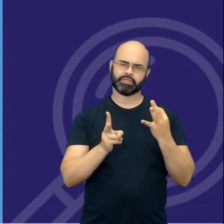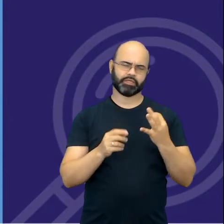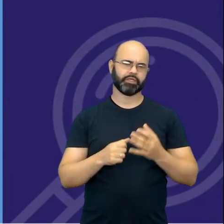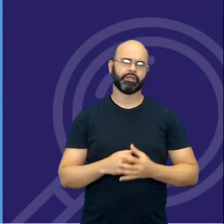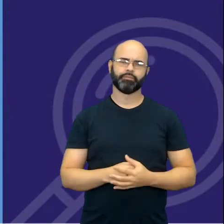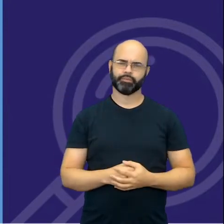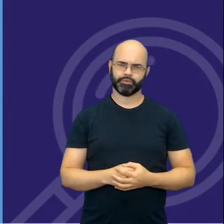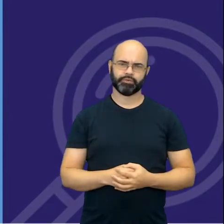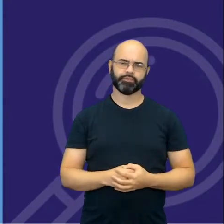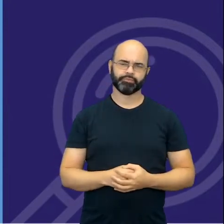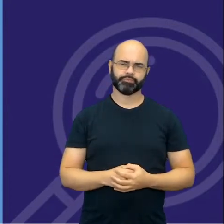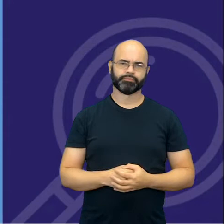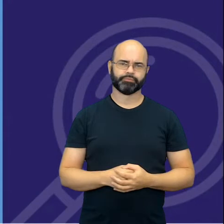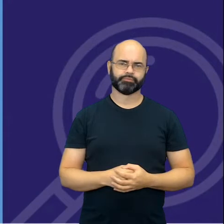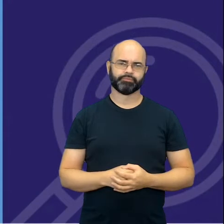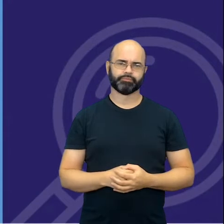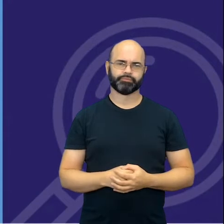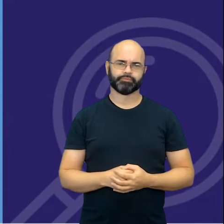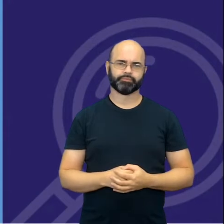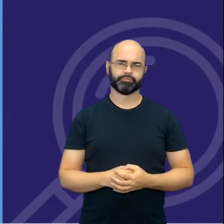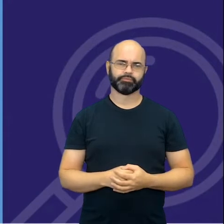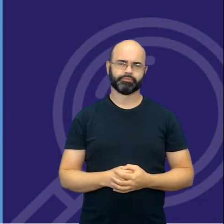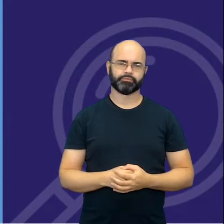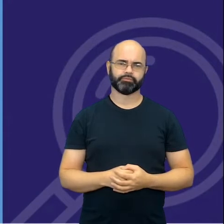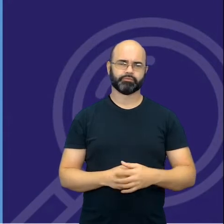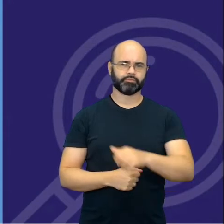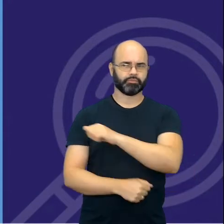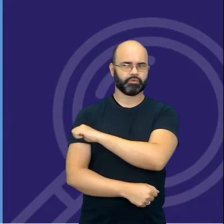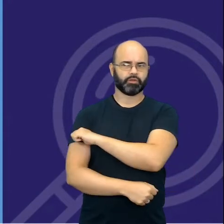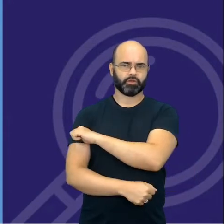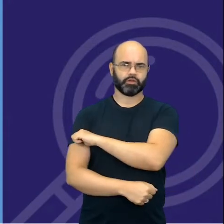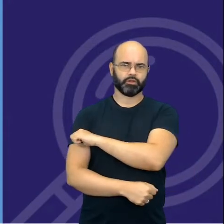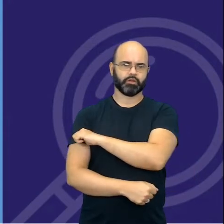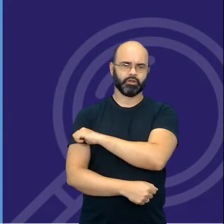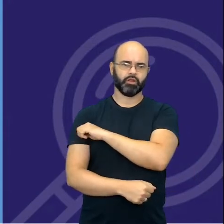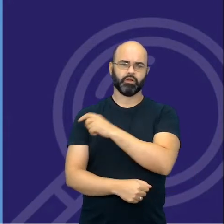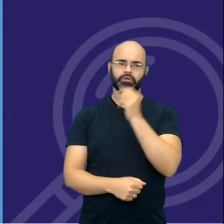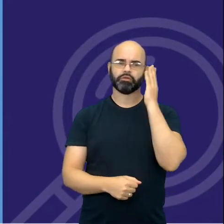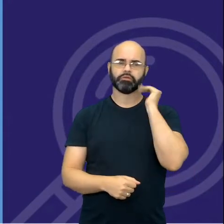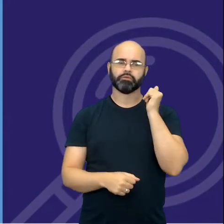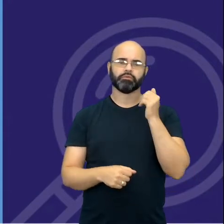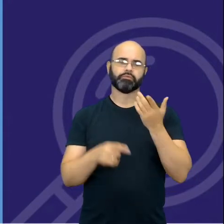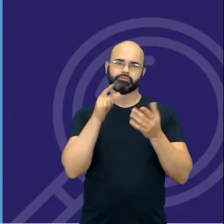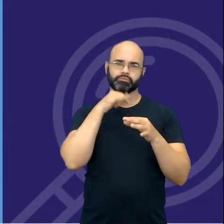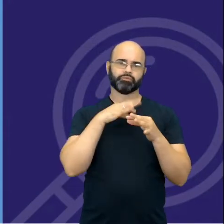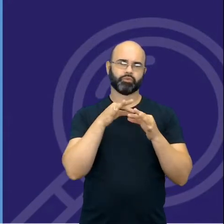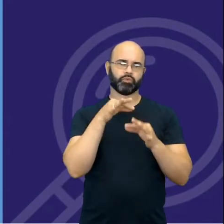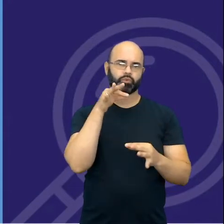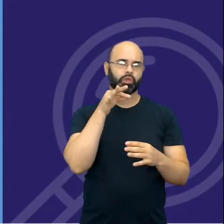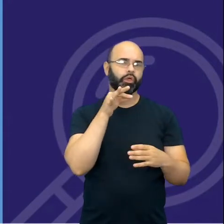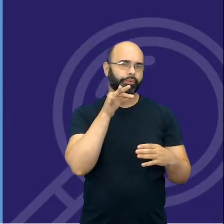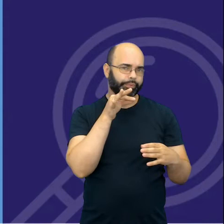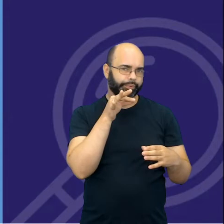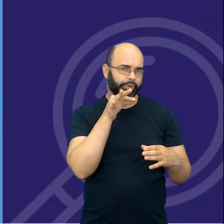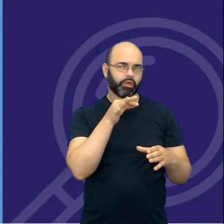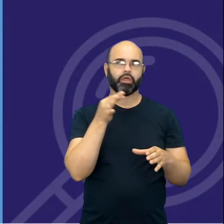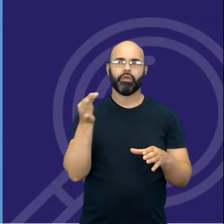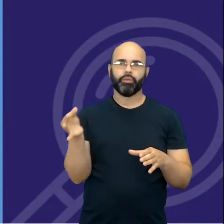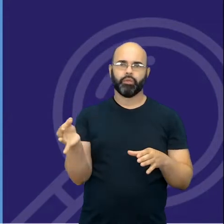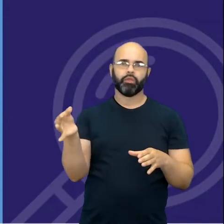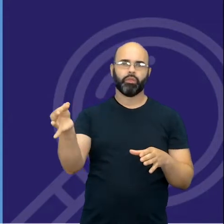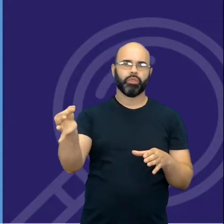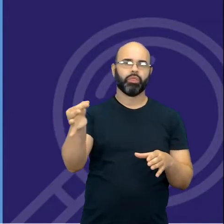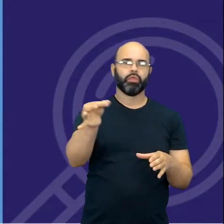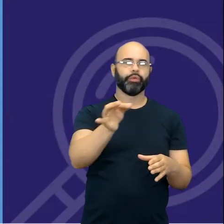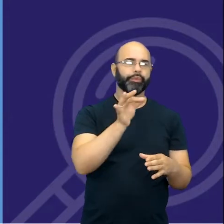de que o estudante, ele não pode compartilhar esse capudo, ainda mais agora. Então, no